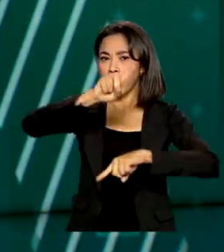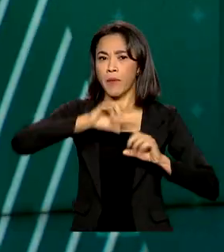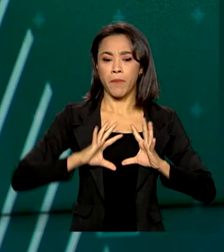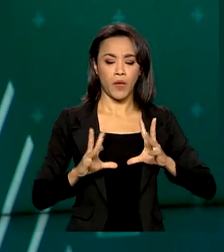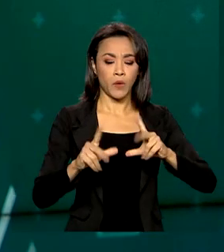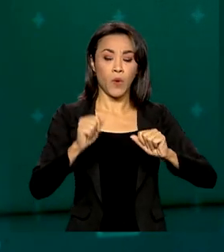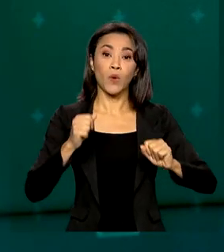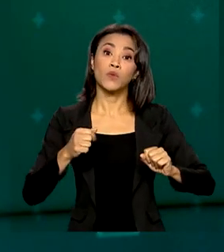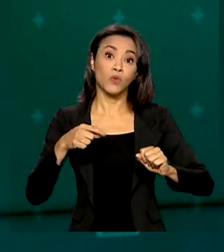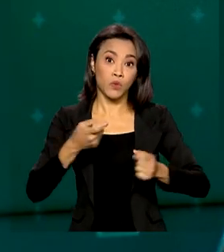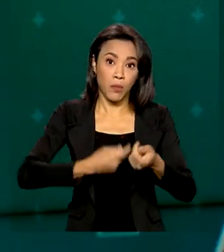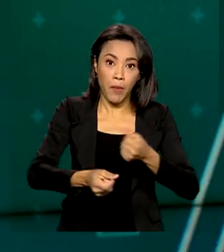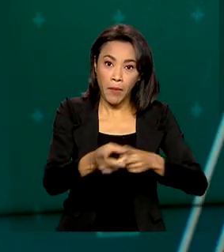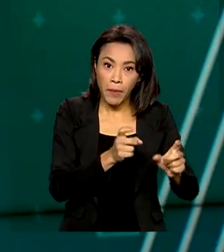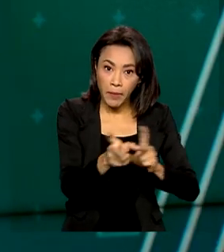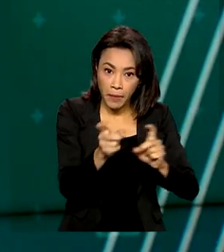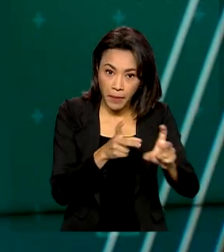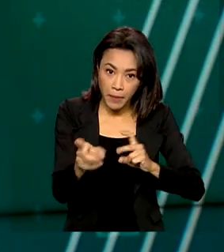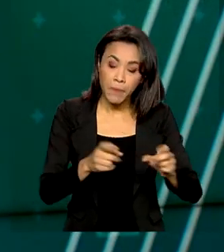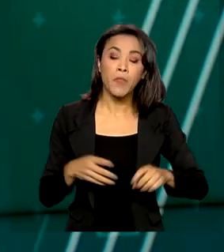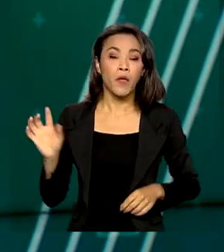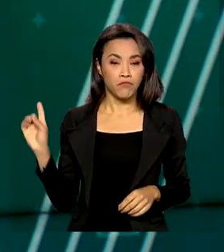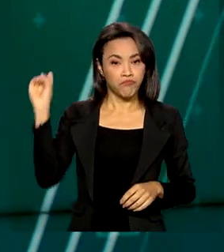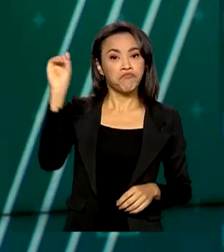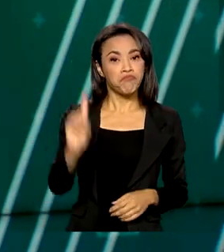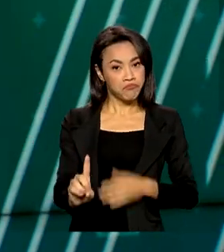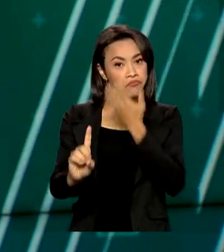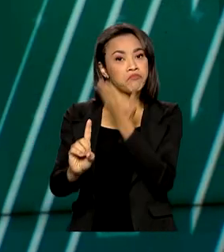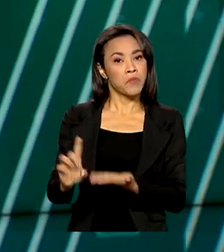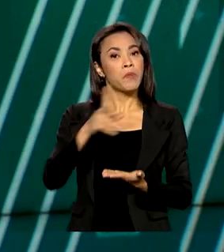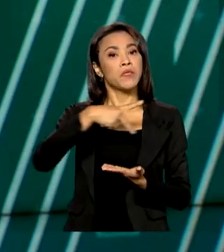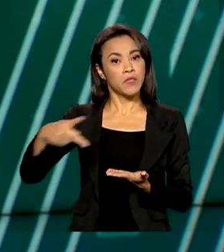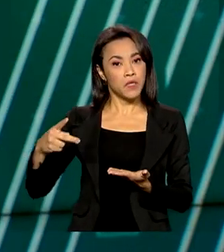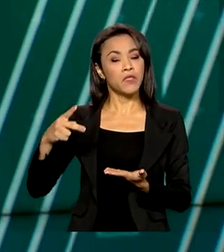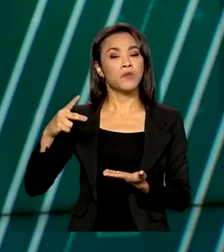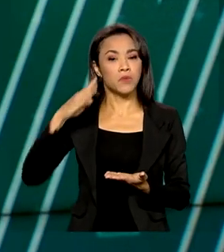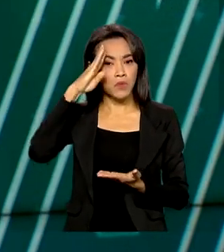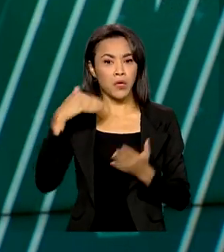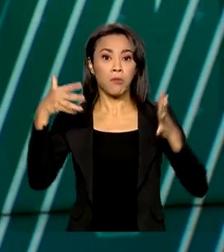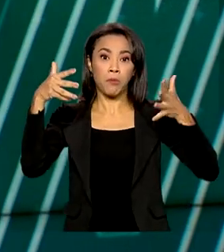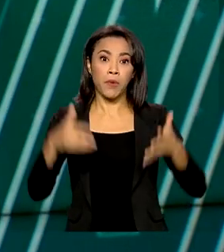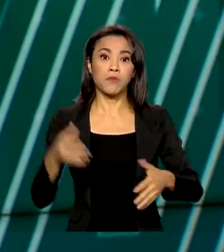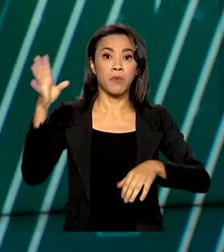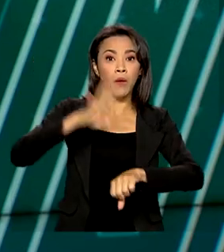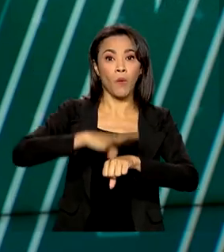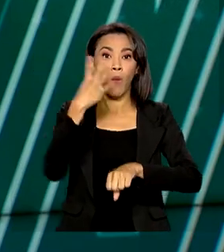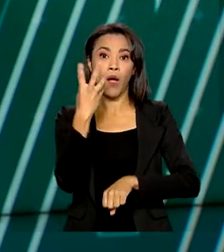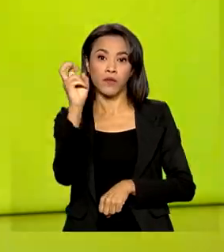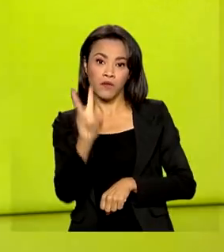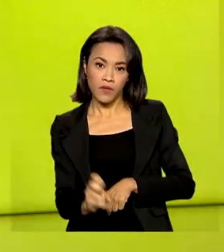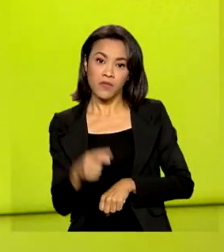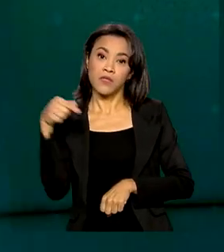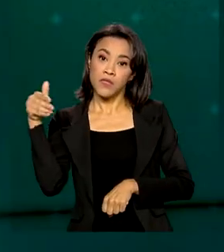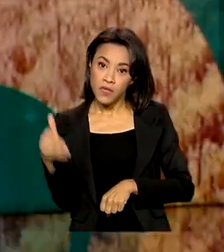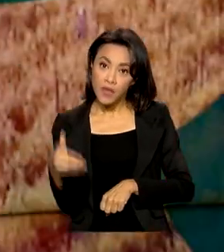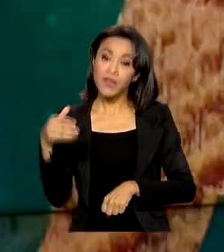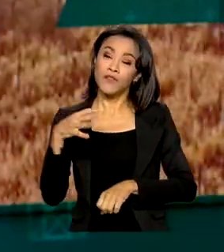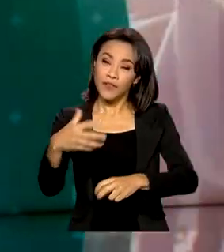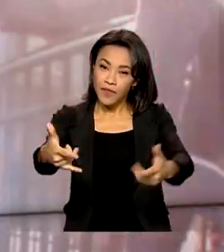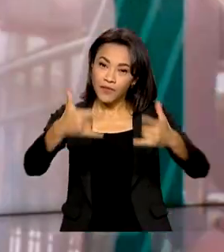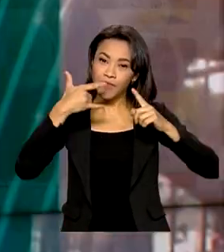emergentes. O presidente Jair Bolsonaro participou pela quarta vez da cúpula do BRICS e o encontro foi novamente por